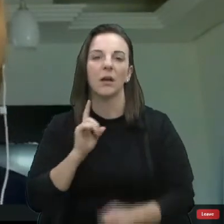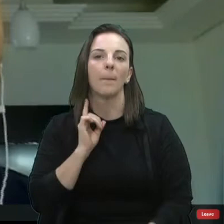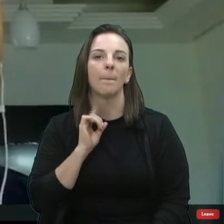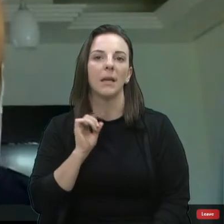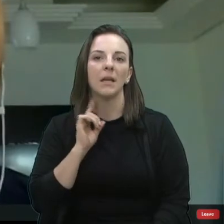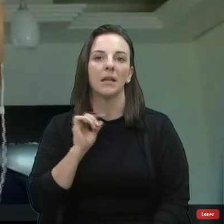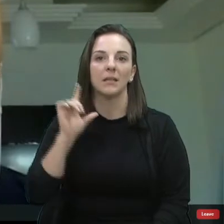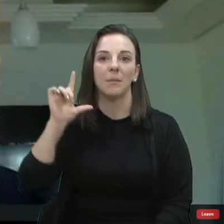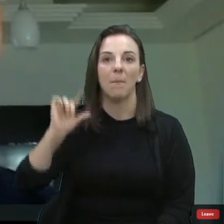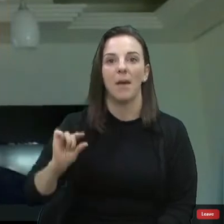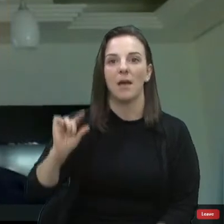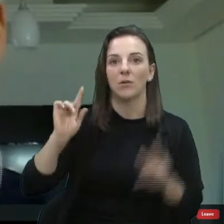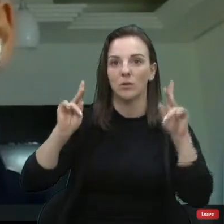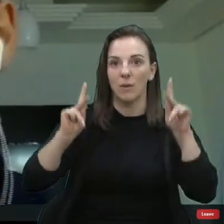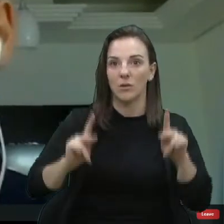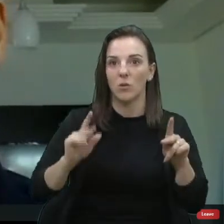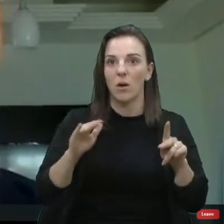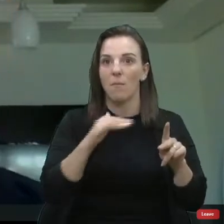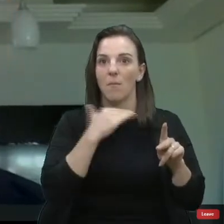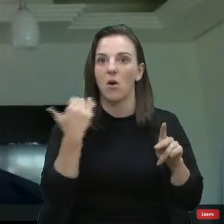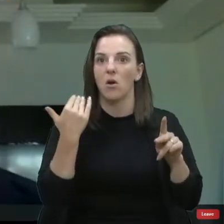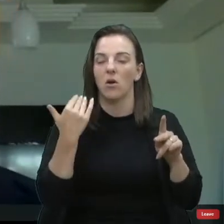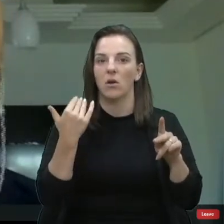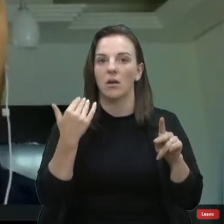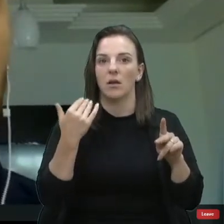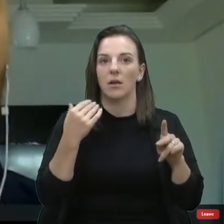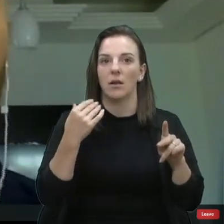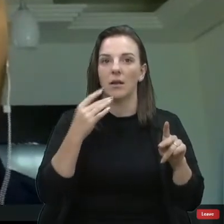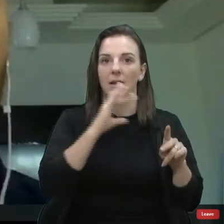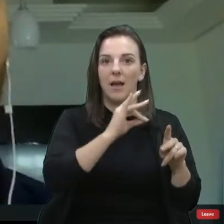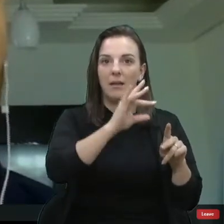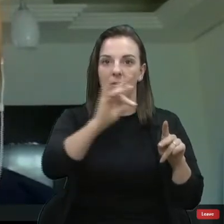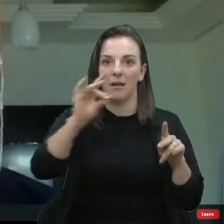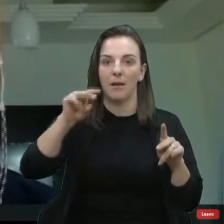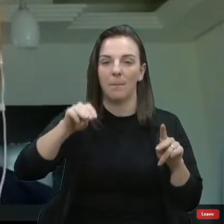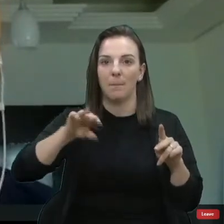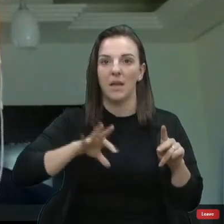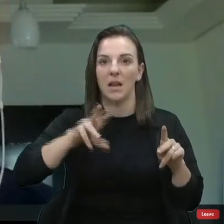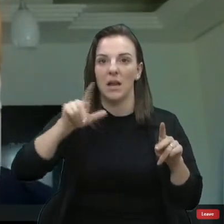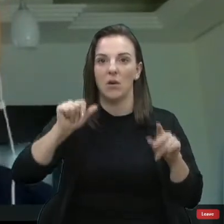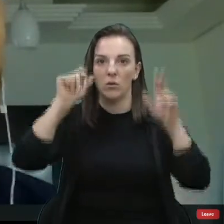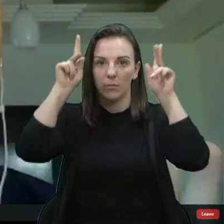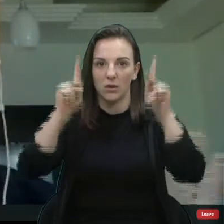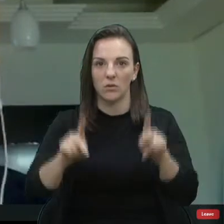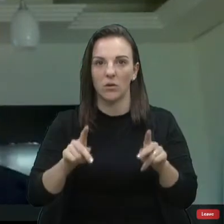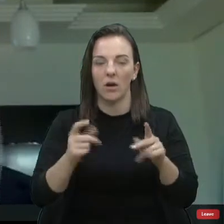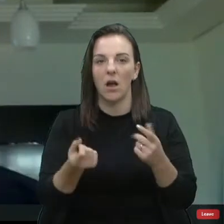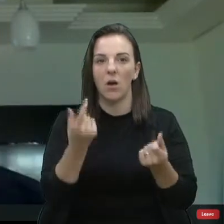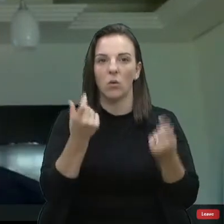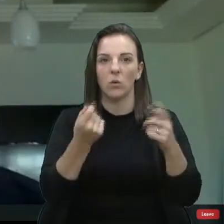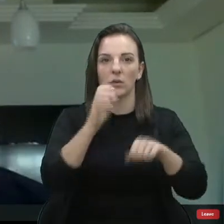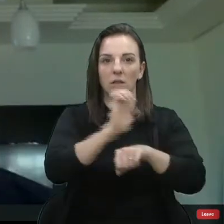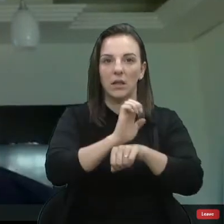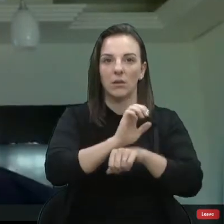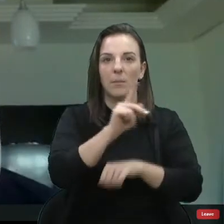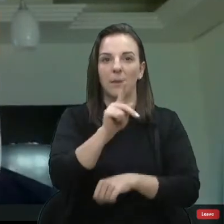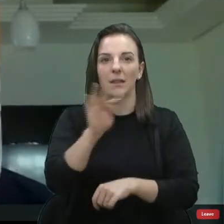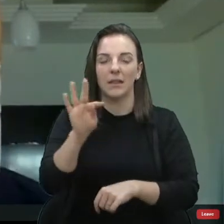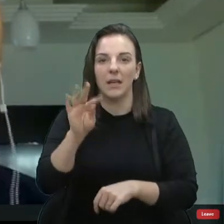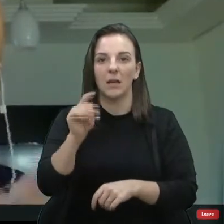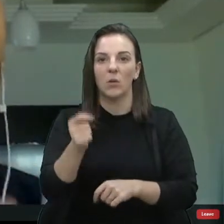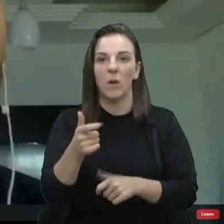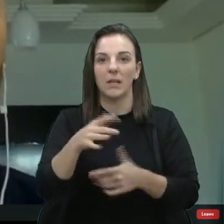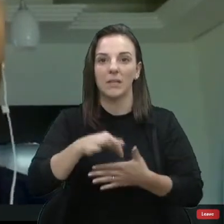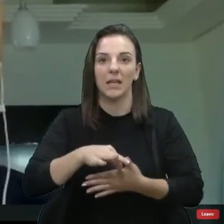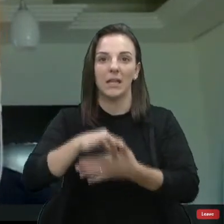menos morreram gente por milhão de habitantes e a gente tem aí alguns estados do PT quase liderando o ranking, mas não vamos trazer isso aqui porque tenho